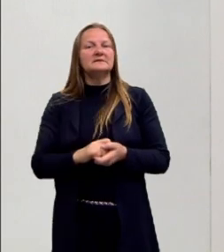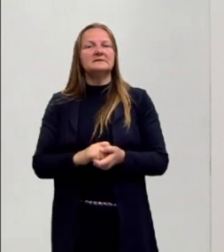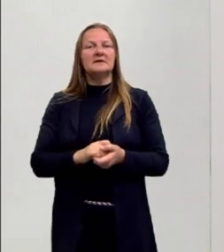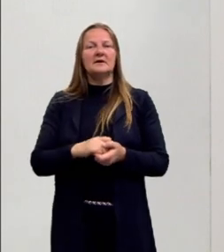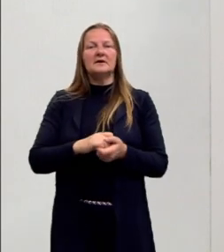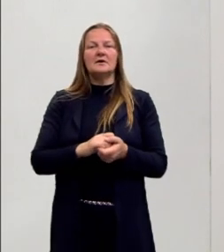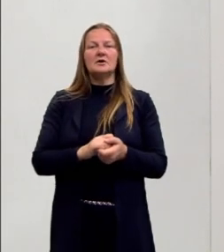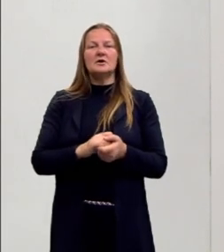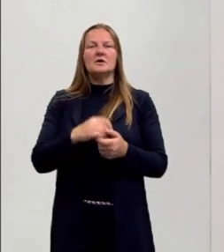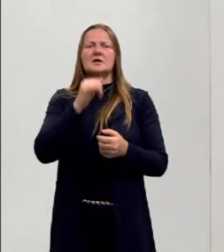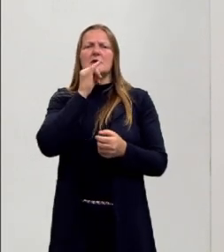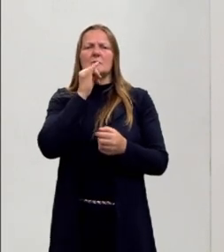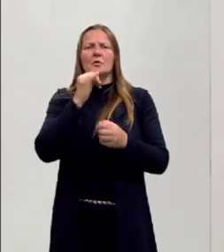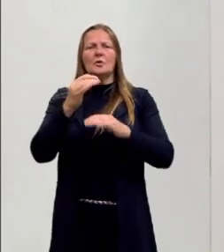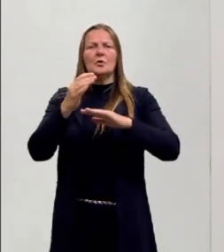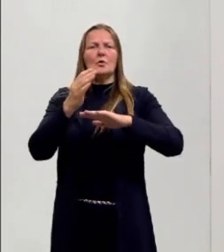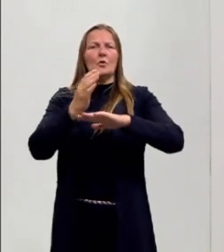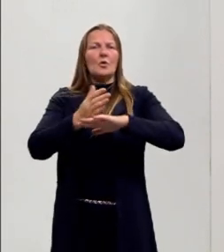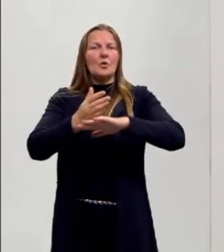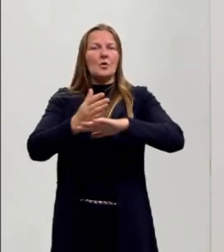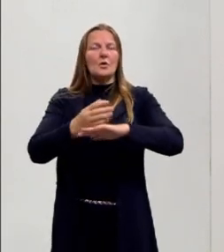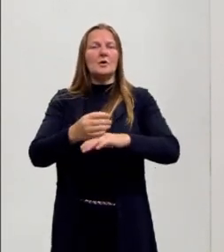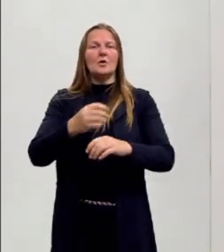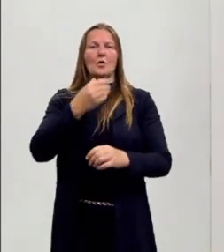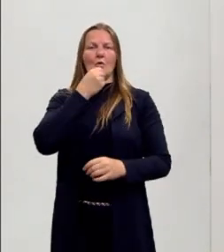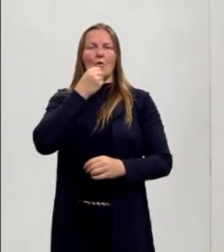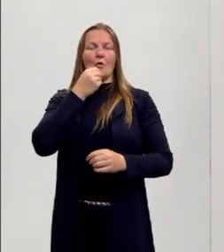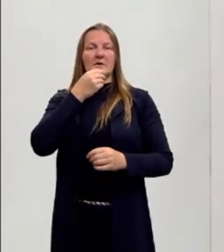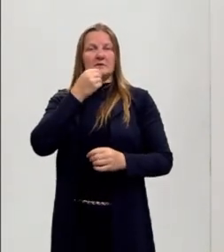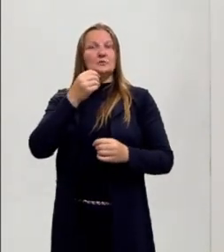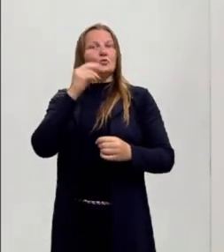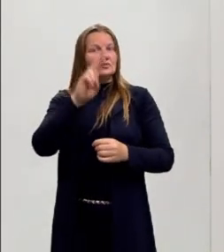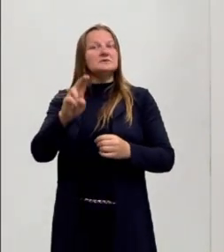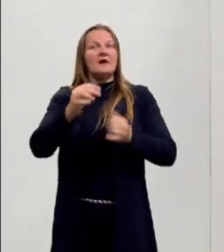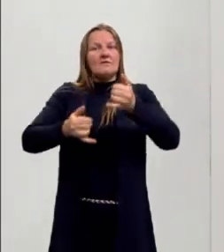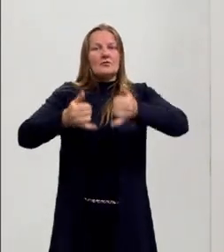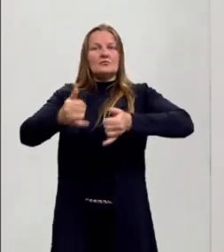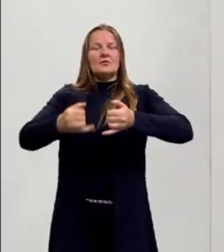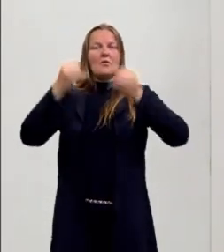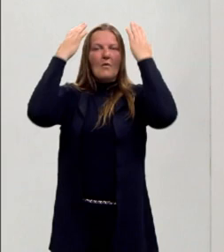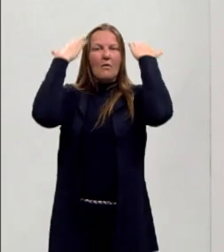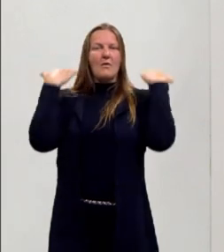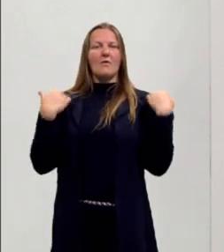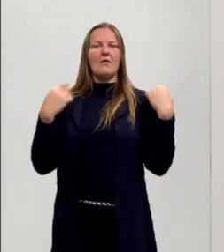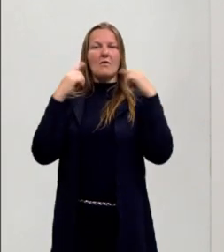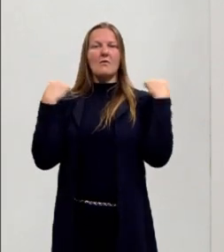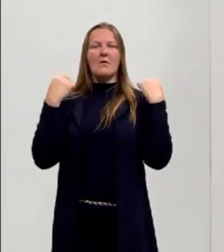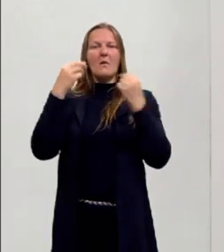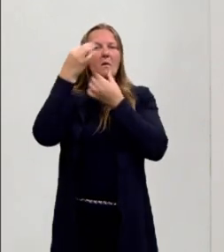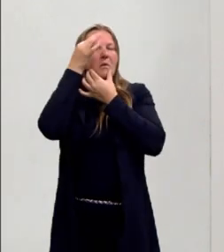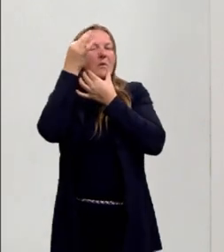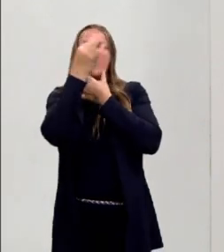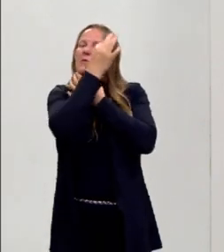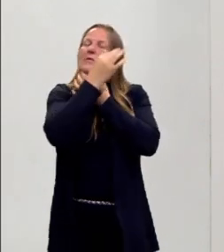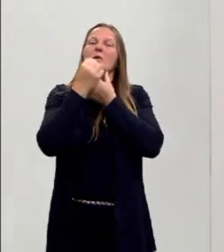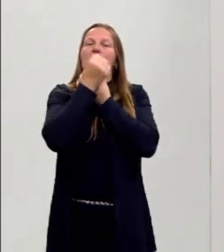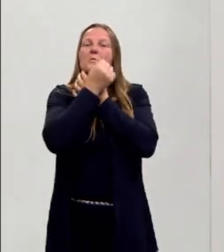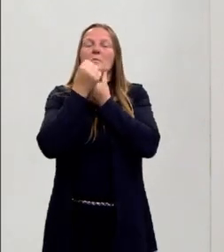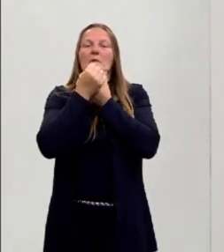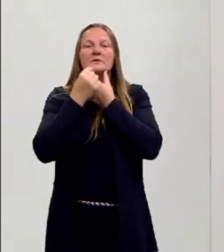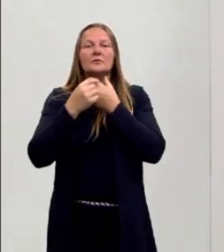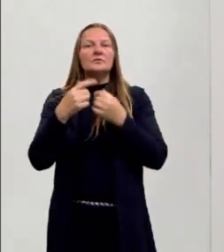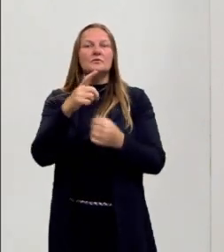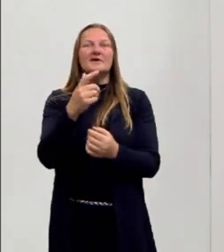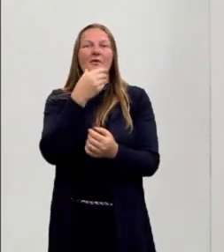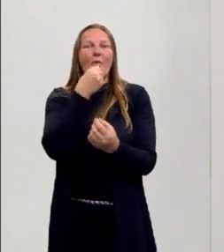cortes da Idade Moderna, os homens usavam salto alto, usavam peruca, usavam maquiagem, usavam batom. Então, não